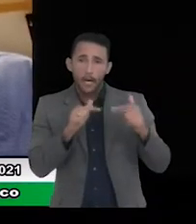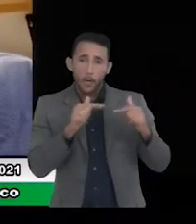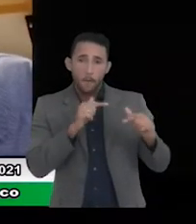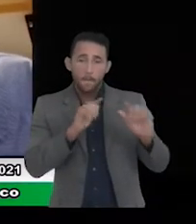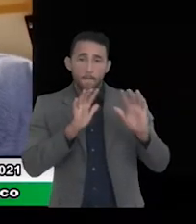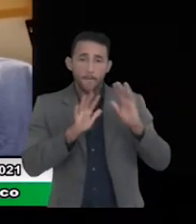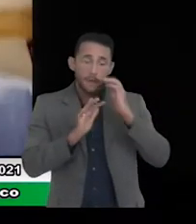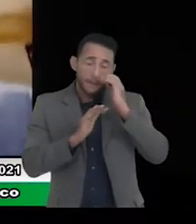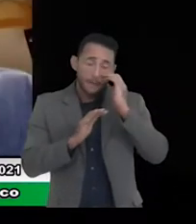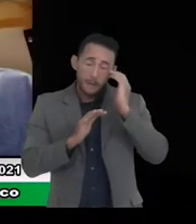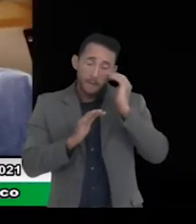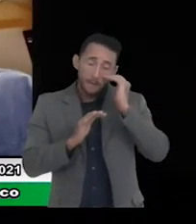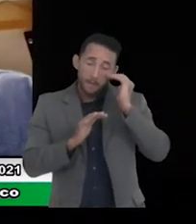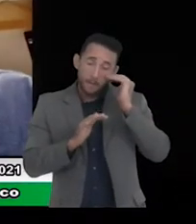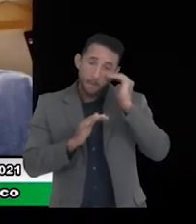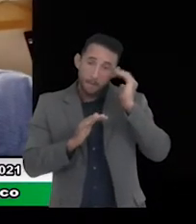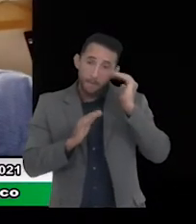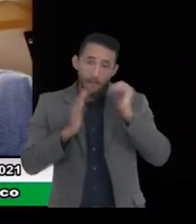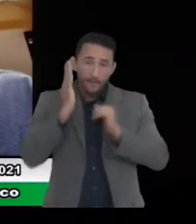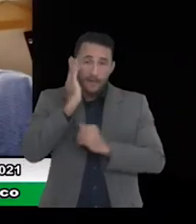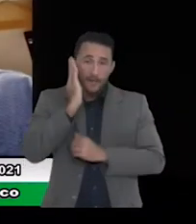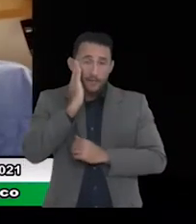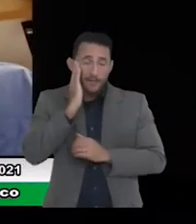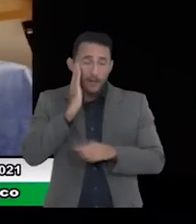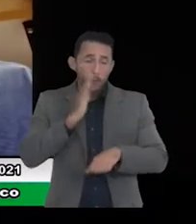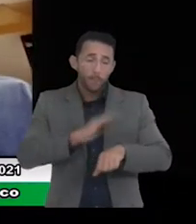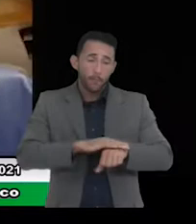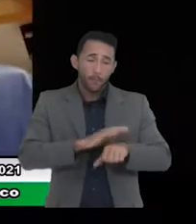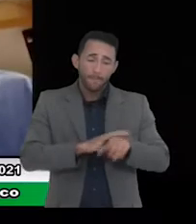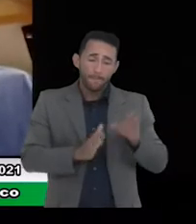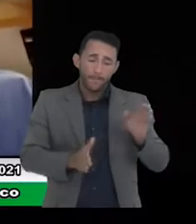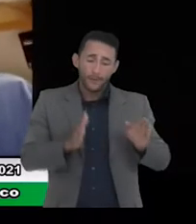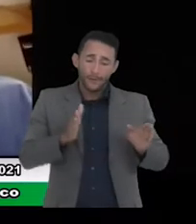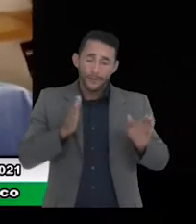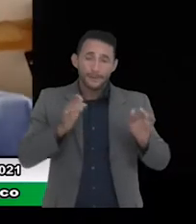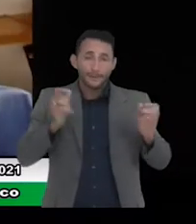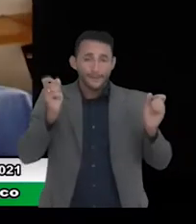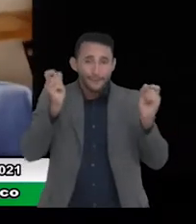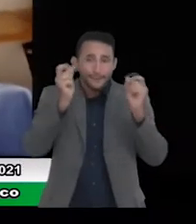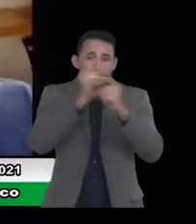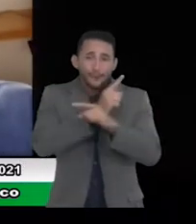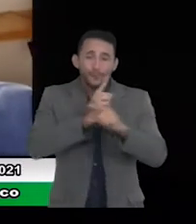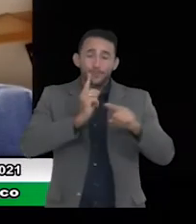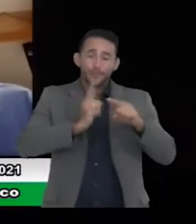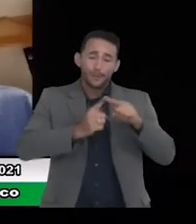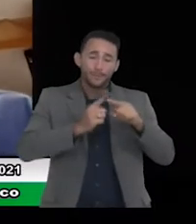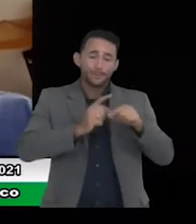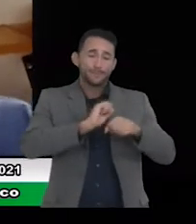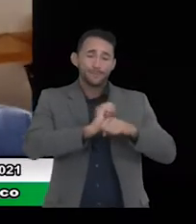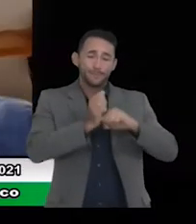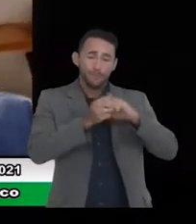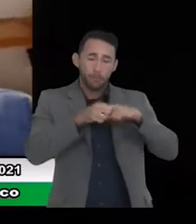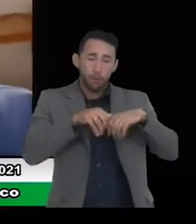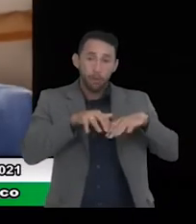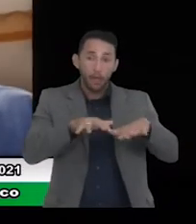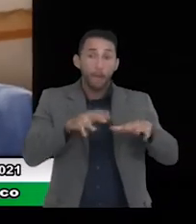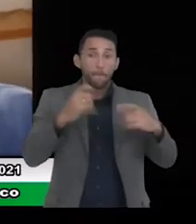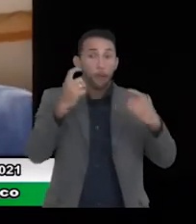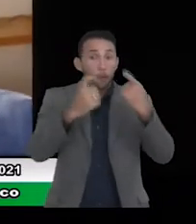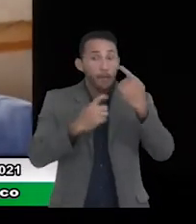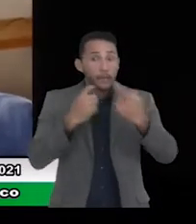a gente sabe que é um momento difícil um momento aí de pandemia que havia uma preocupação muito grande que sempre